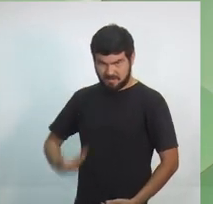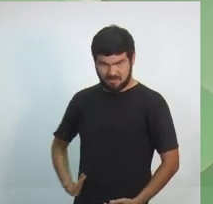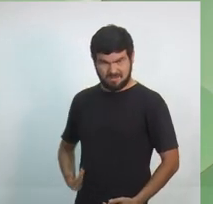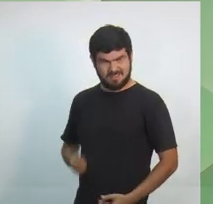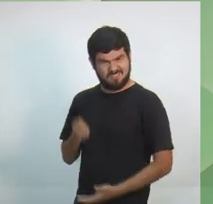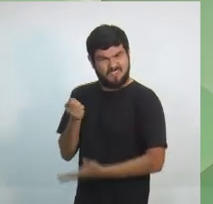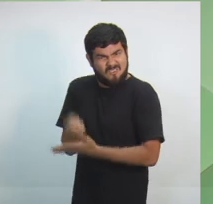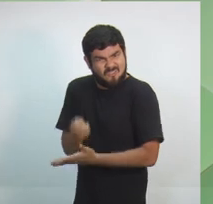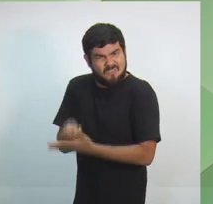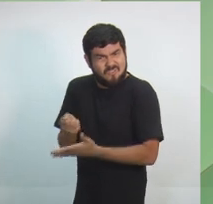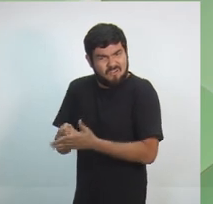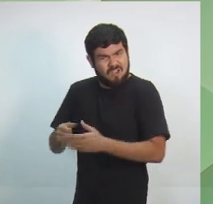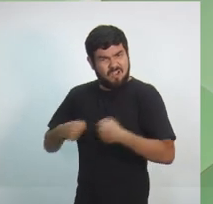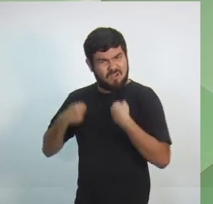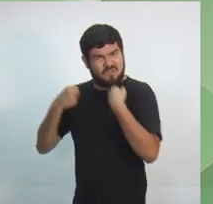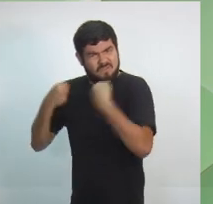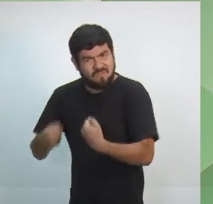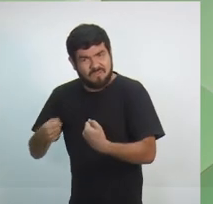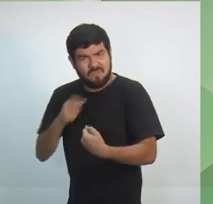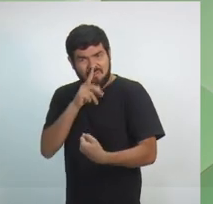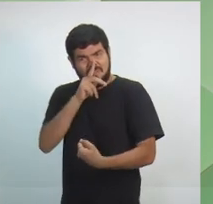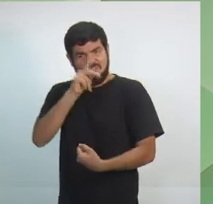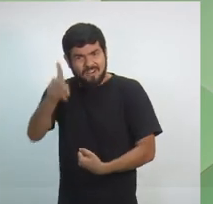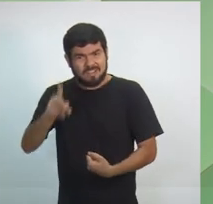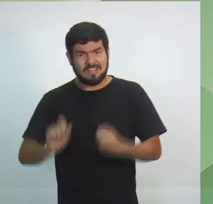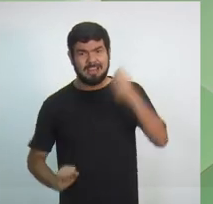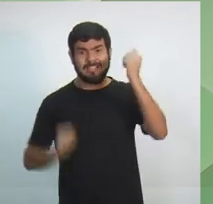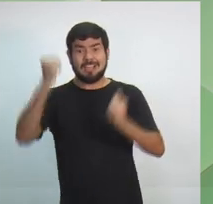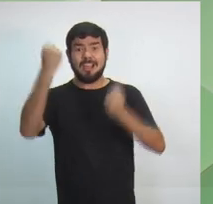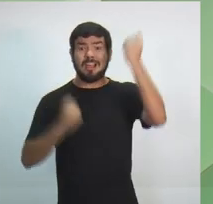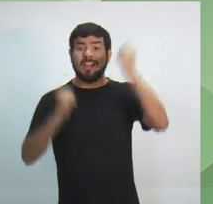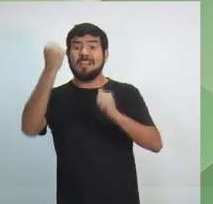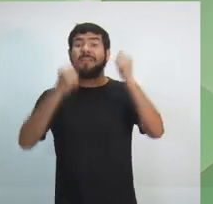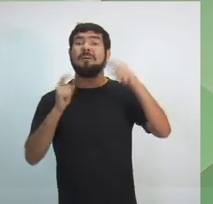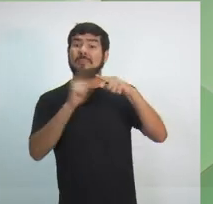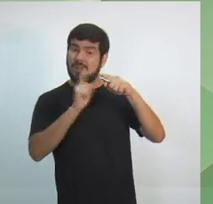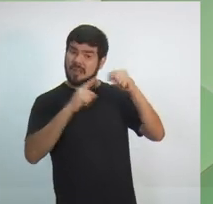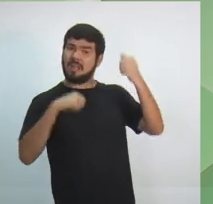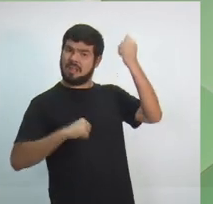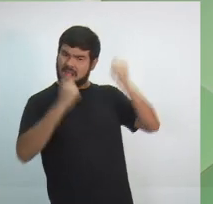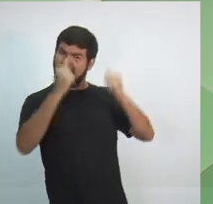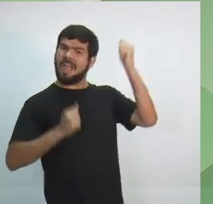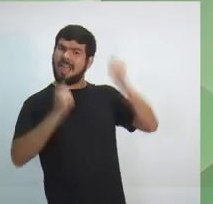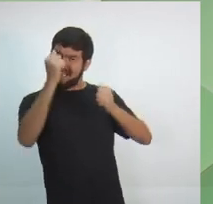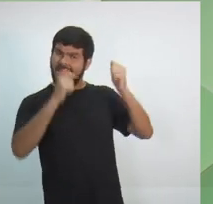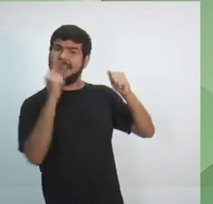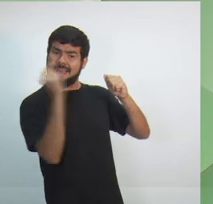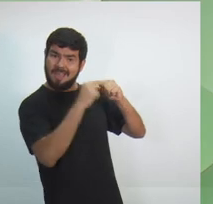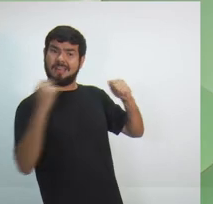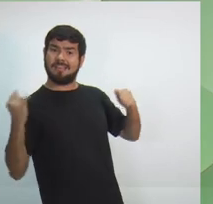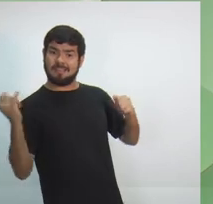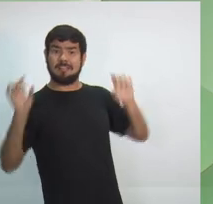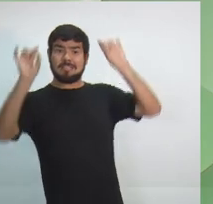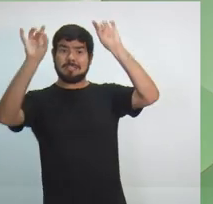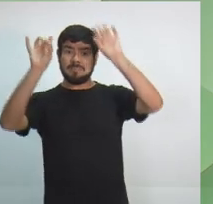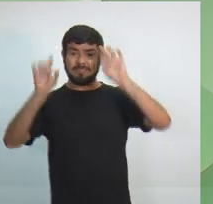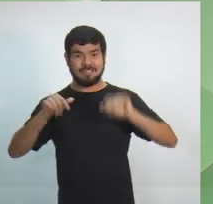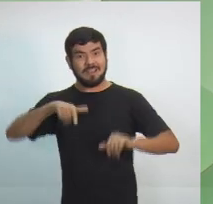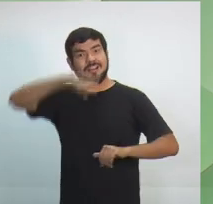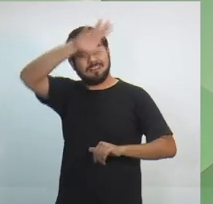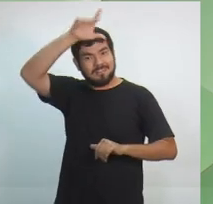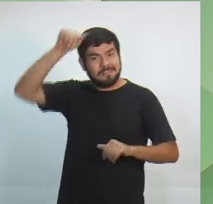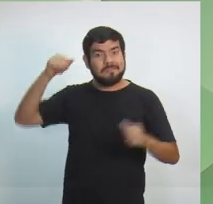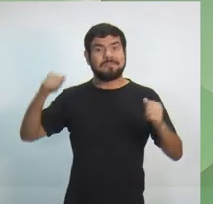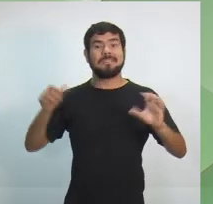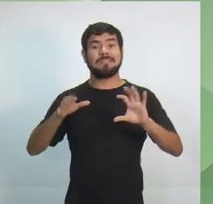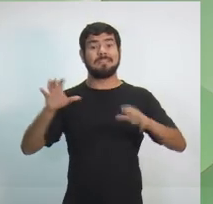Porque a Zona Franca de Manaus é um patrimônio do povo do Amazonas. Para isso, nós precisamos unir os governadores do